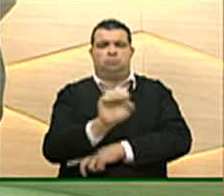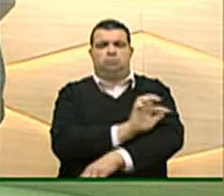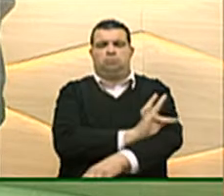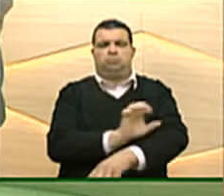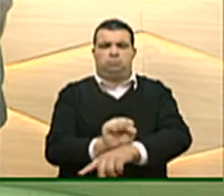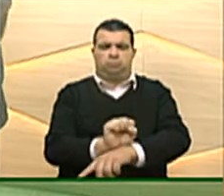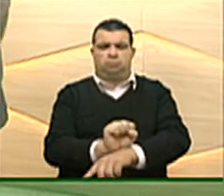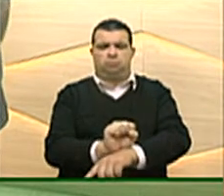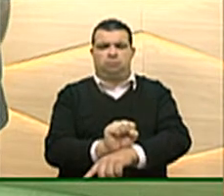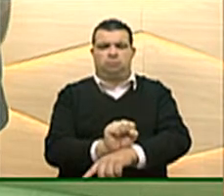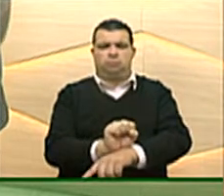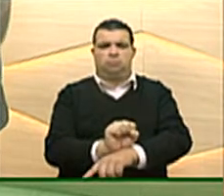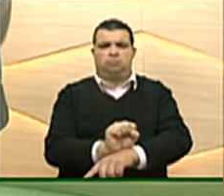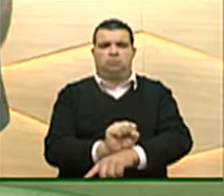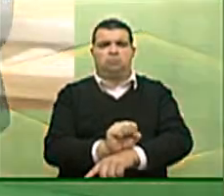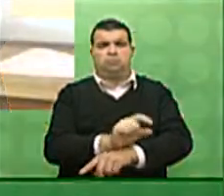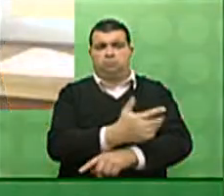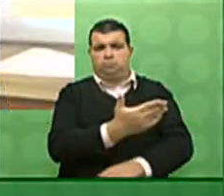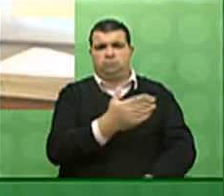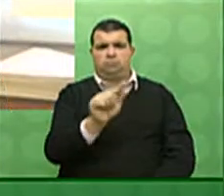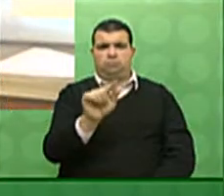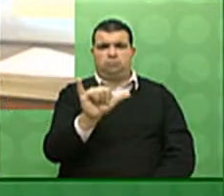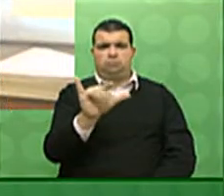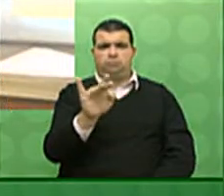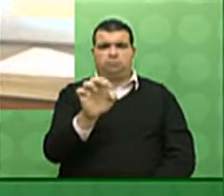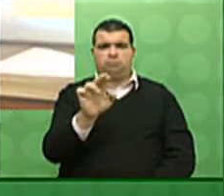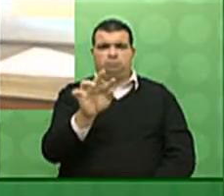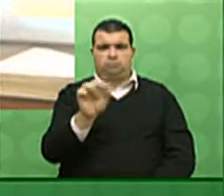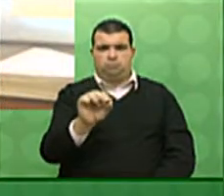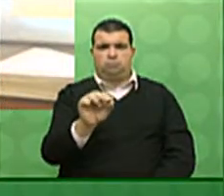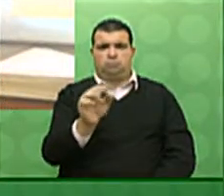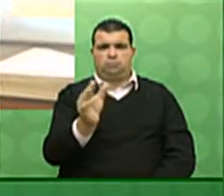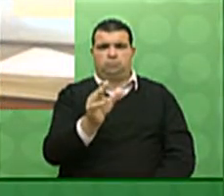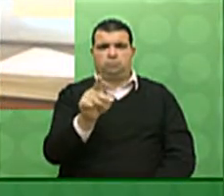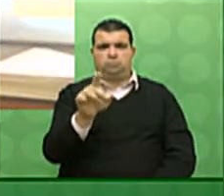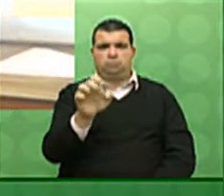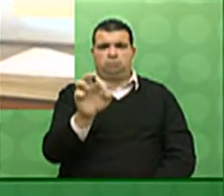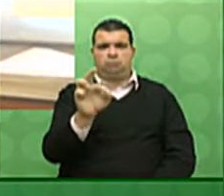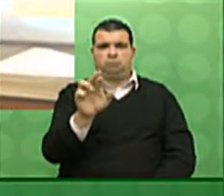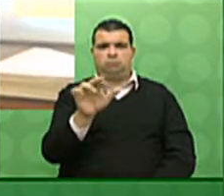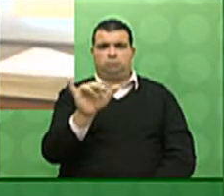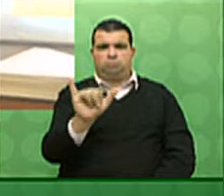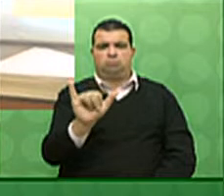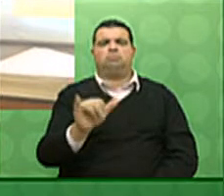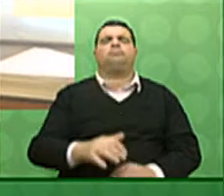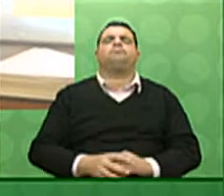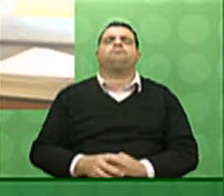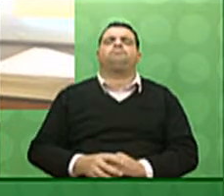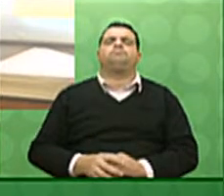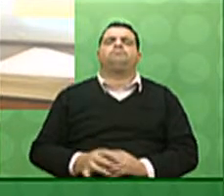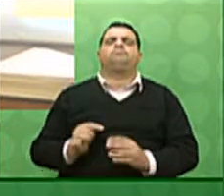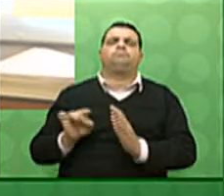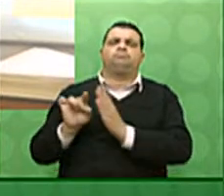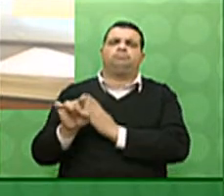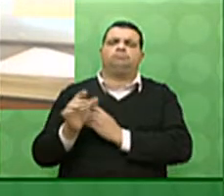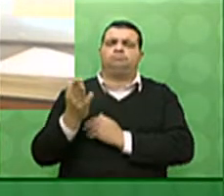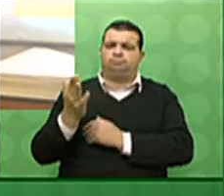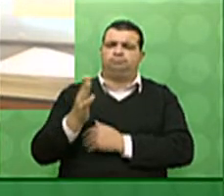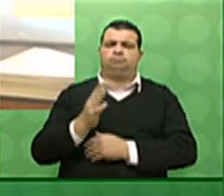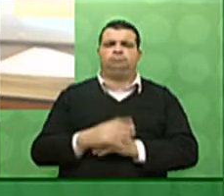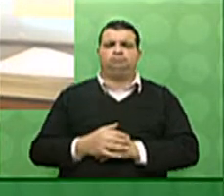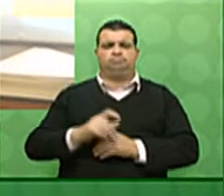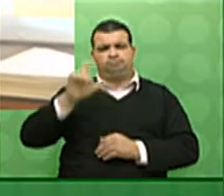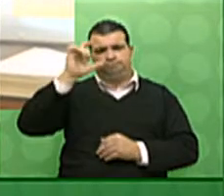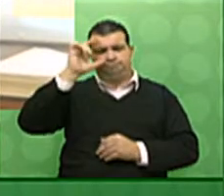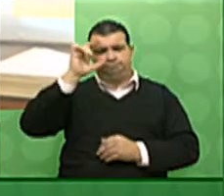Petri. Presado vice-presidente da República, general de Exército, Hamilton Mourão, suas